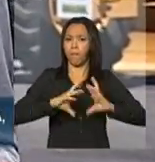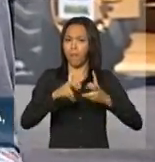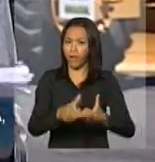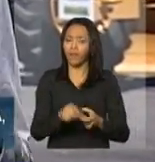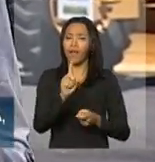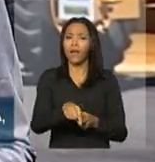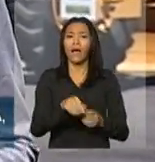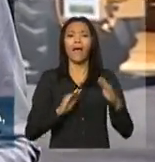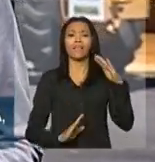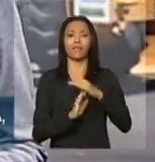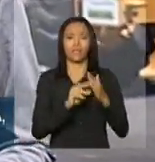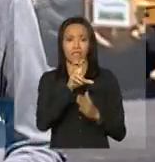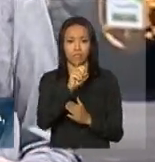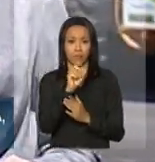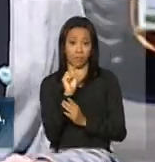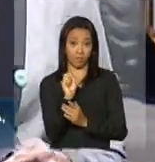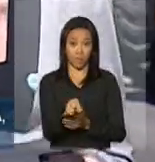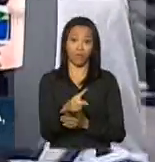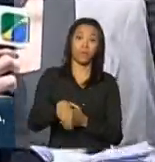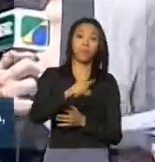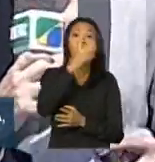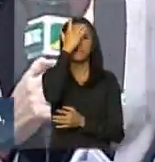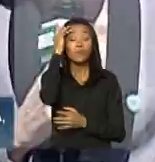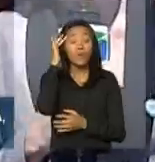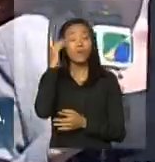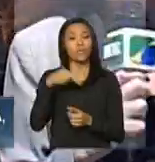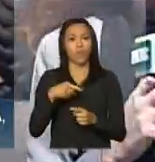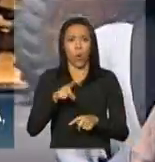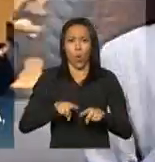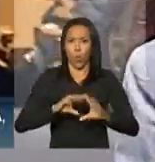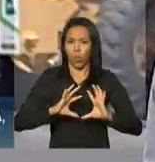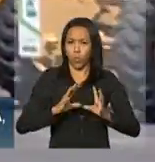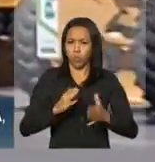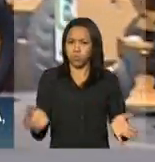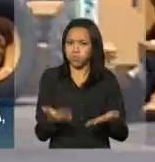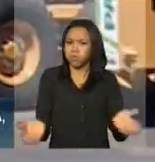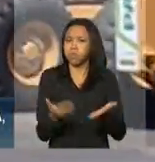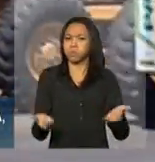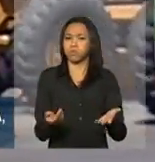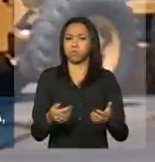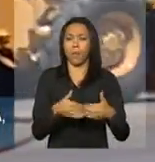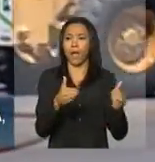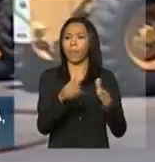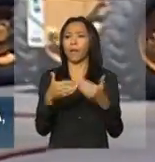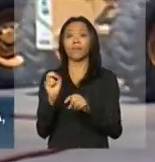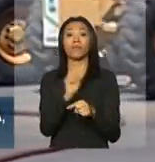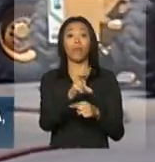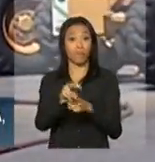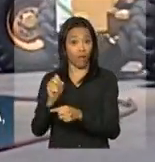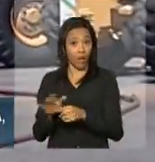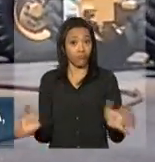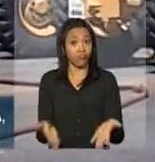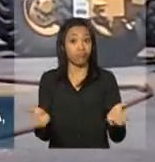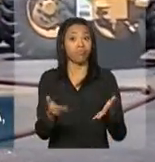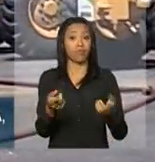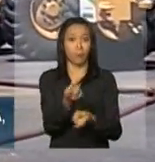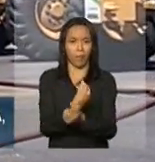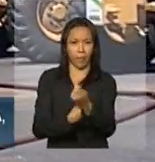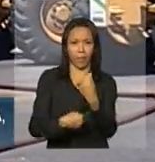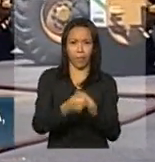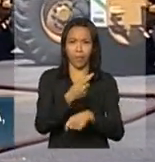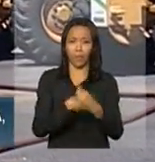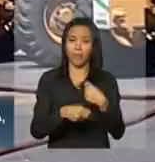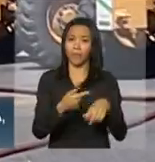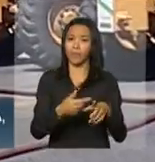municípios com até 50 mil habitantes. O programa movimenta a economia, gera empregos e antes o